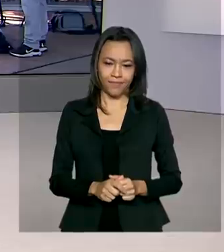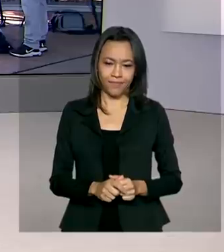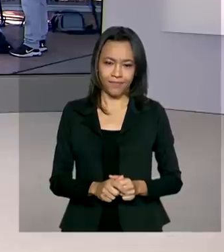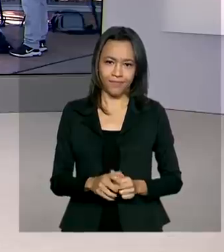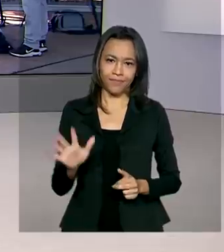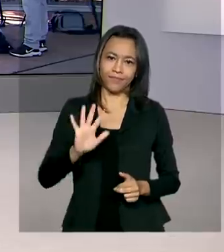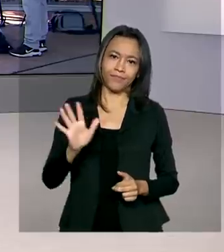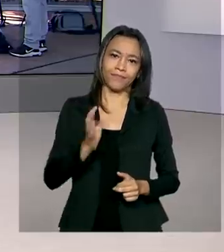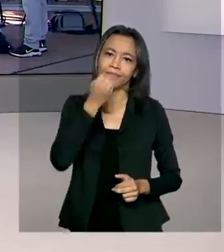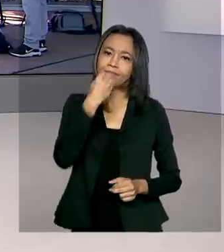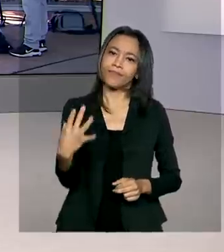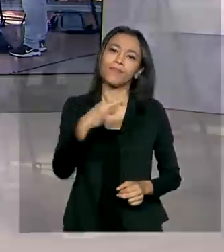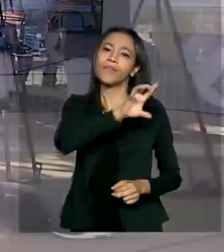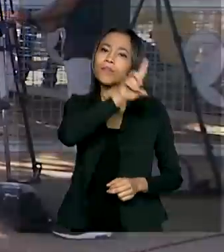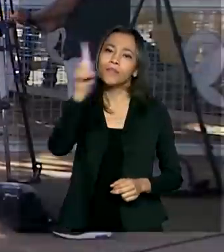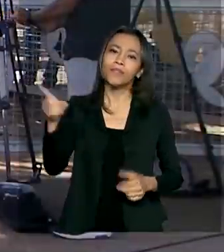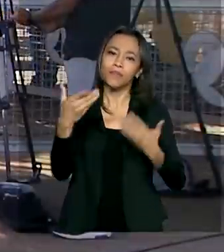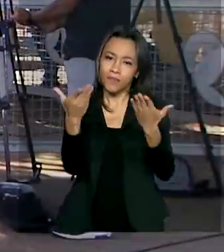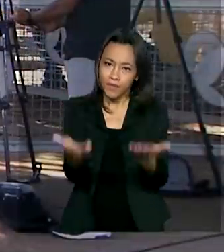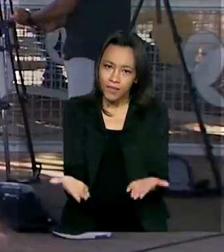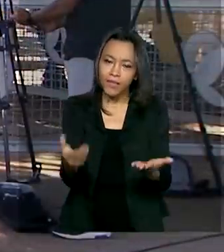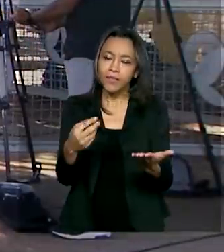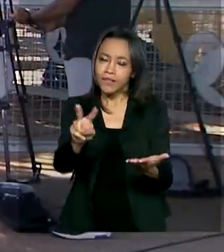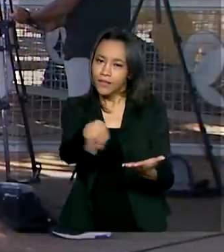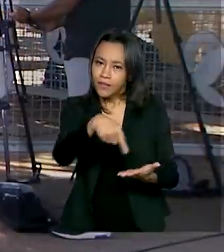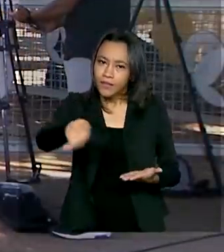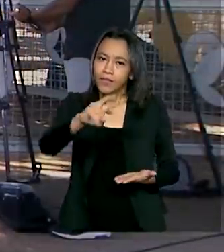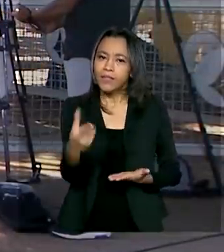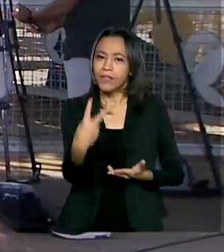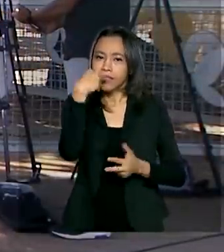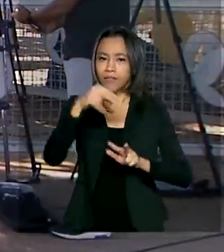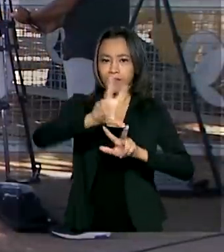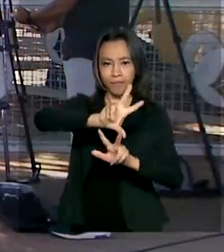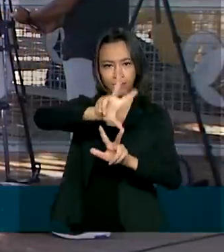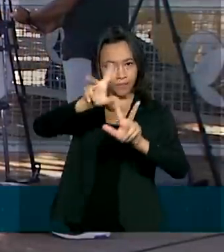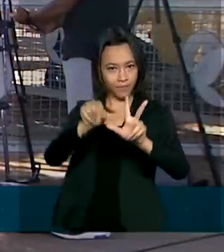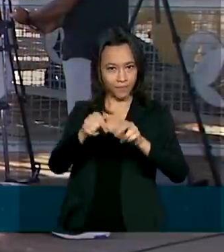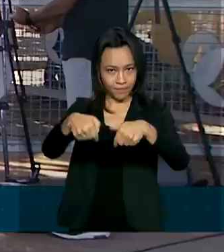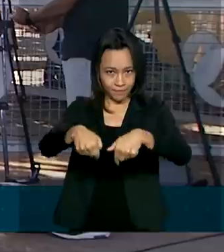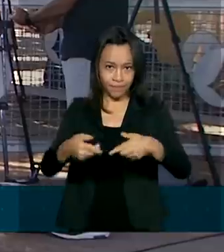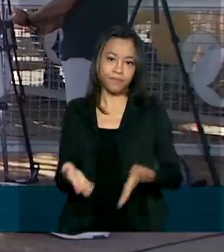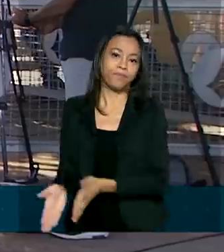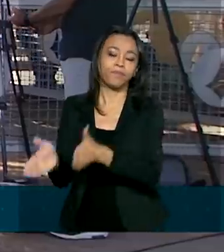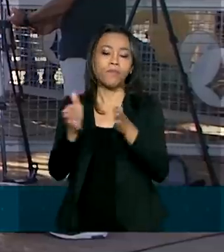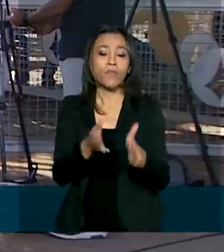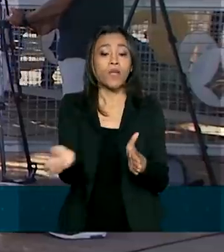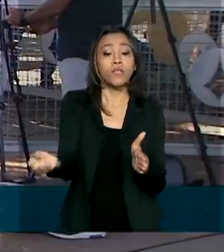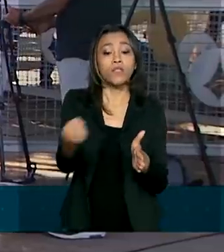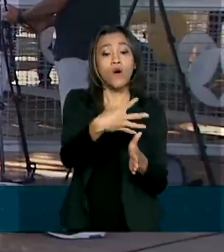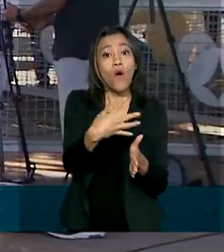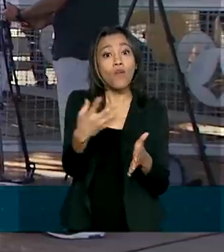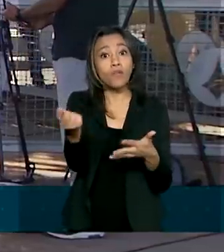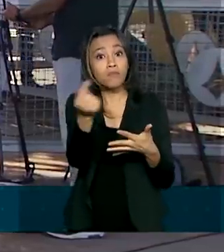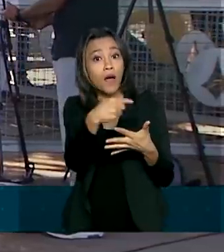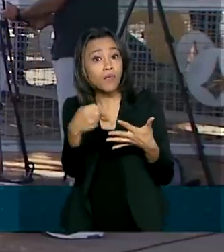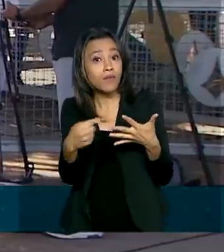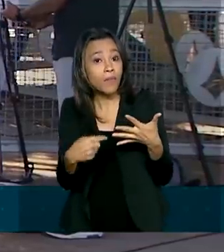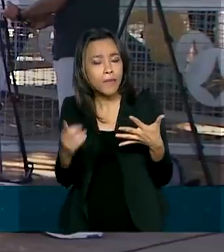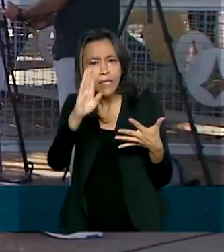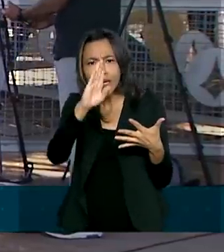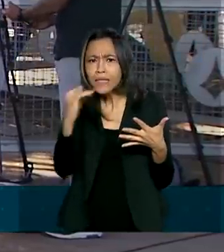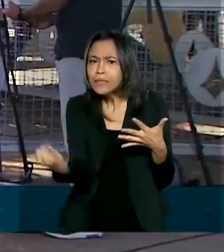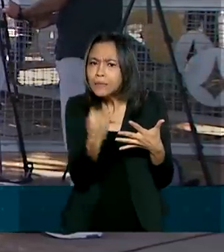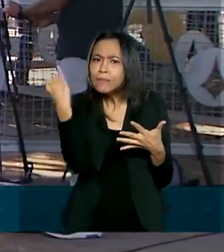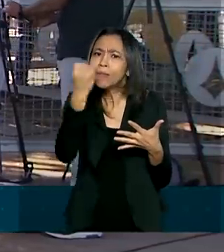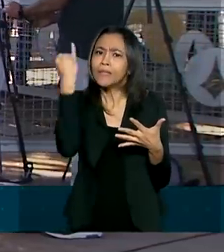Olá, Renata. Bom dia para você. Bom dia para você que acompanha a TV Brasil. As novas atividades consideradas essenciais durante